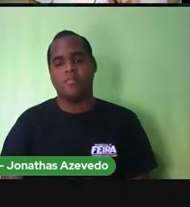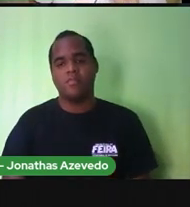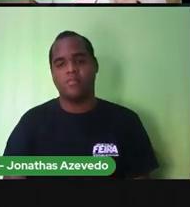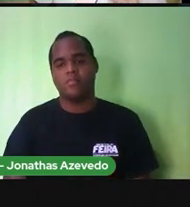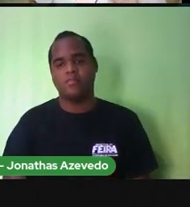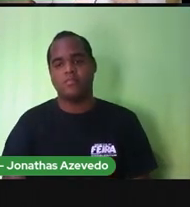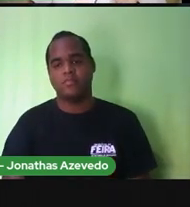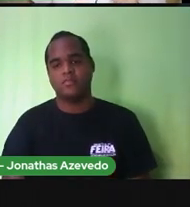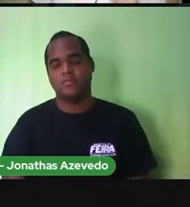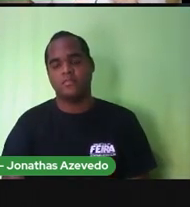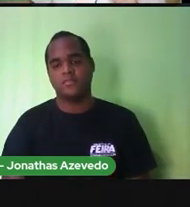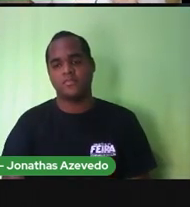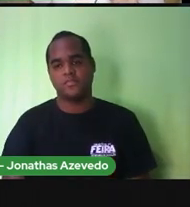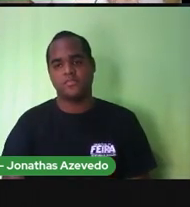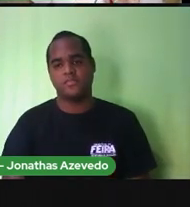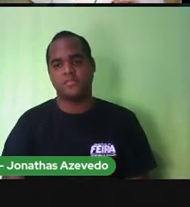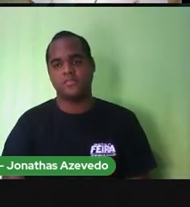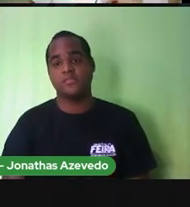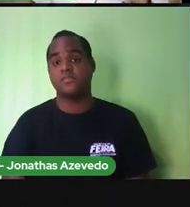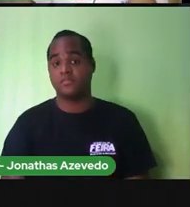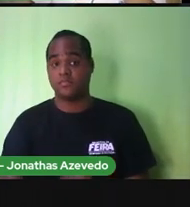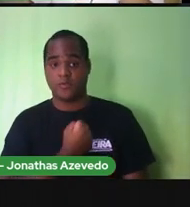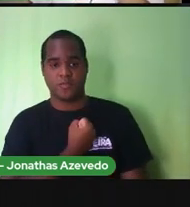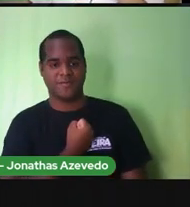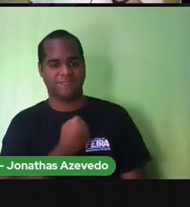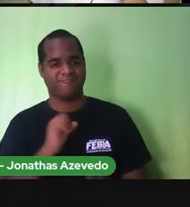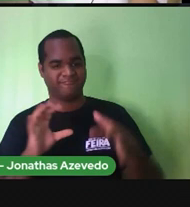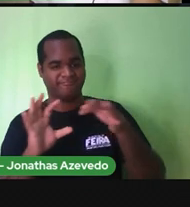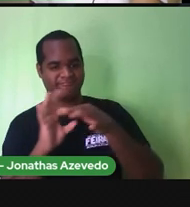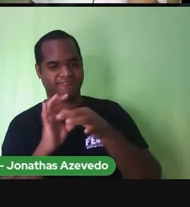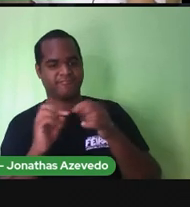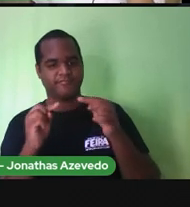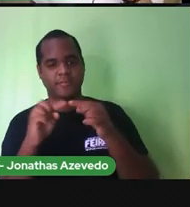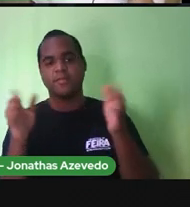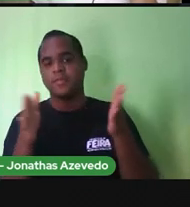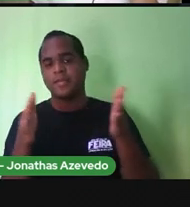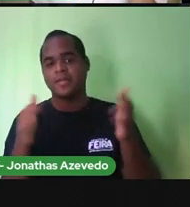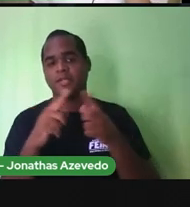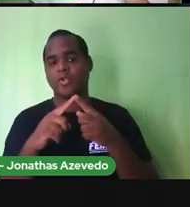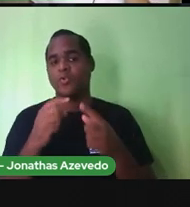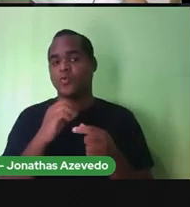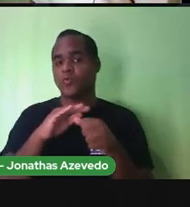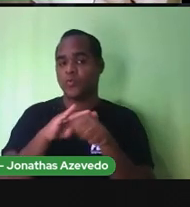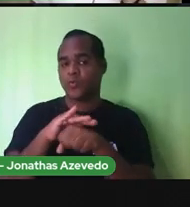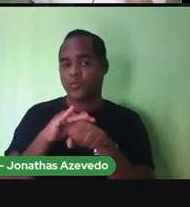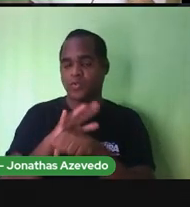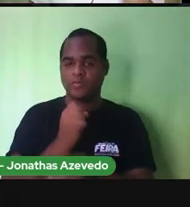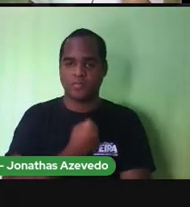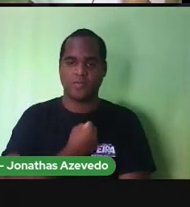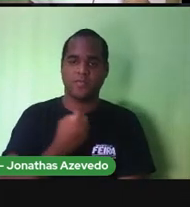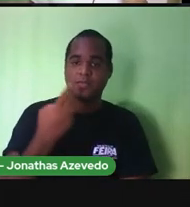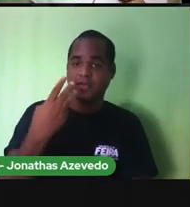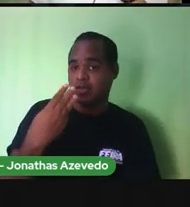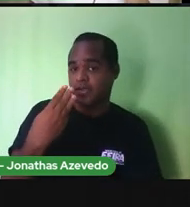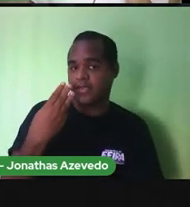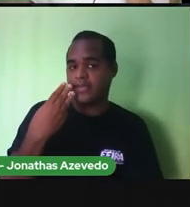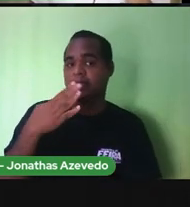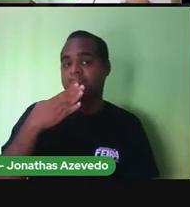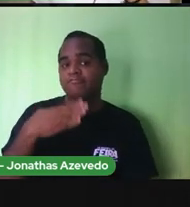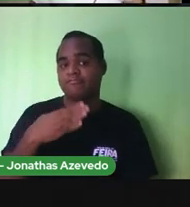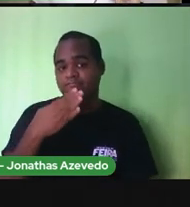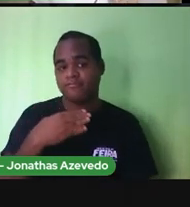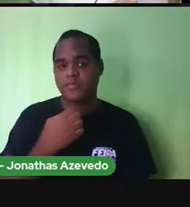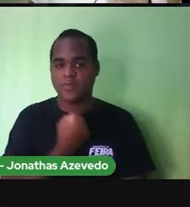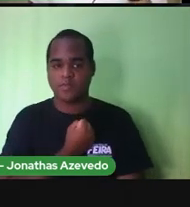Relacione os números aos seus períodos. Noite, número três. Tarde, número dois.